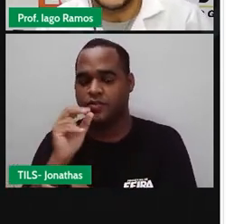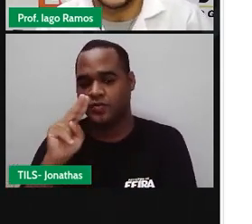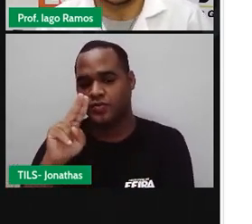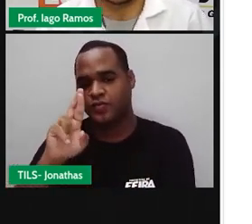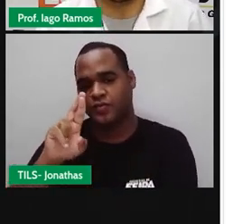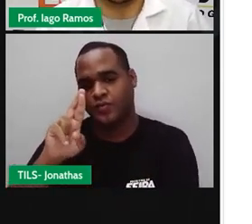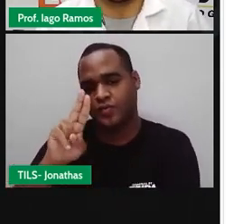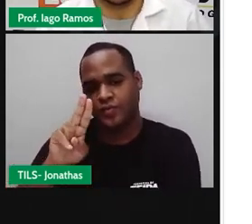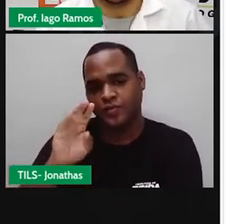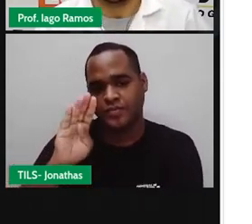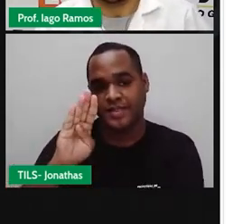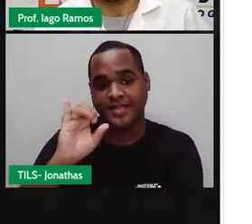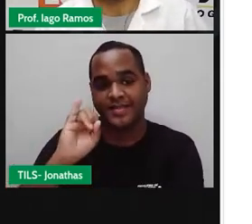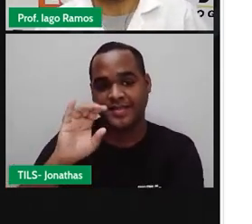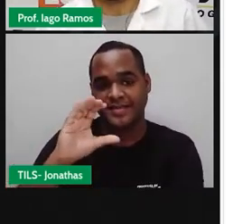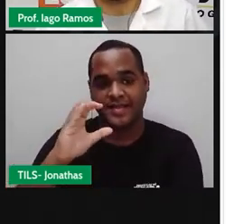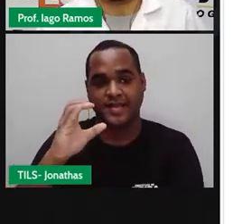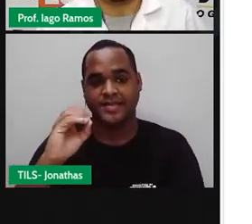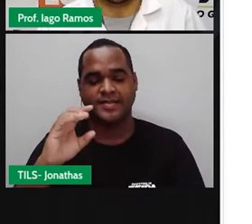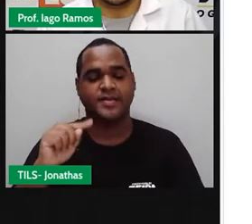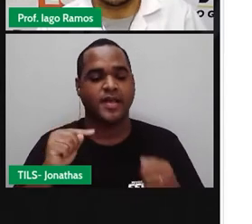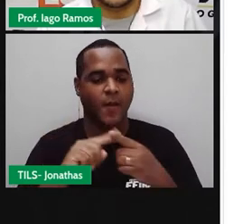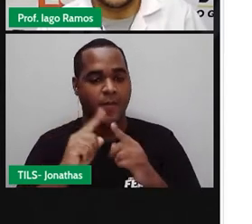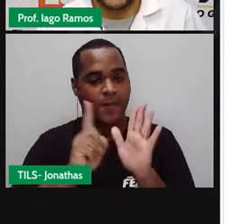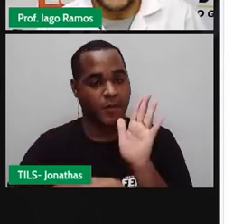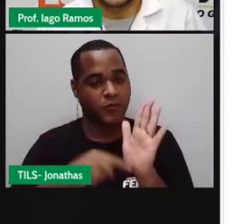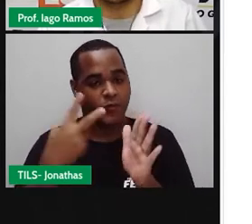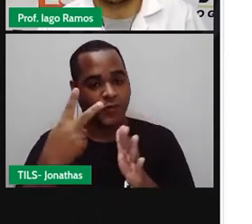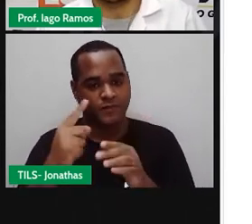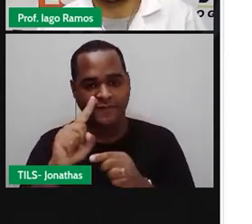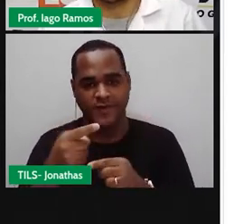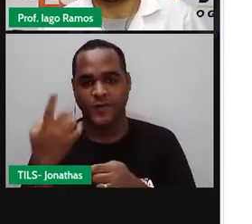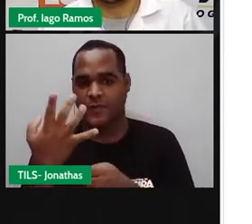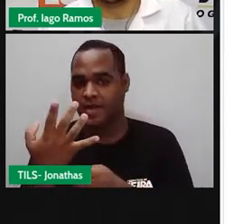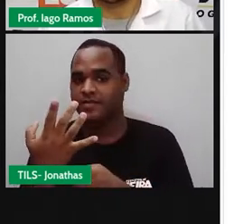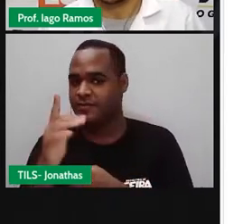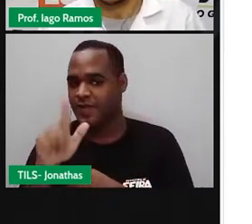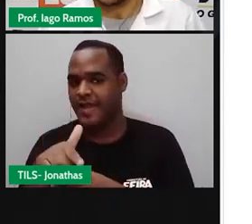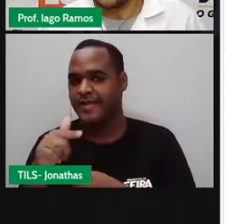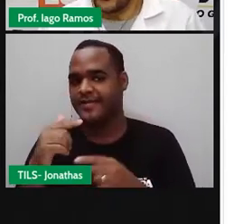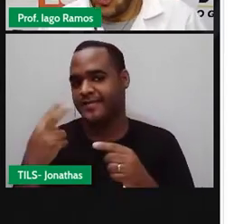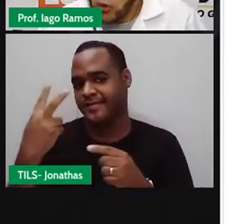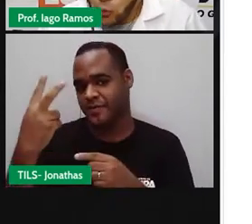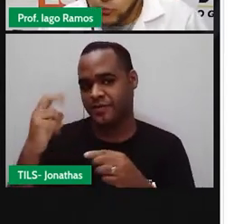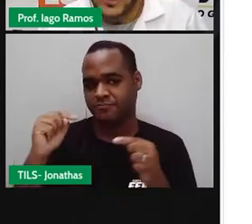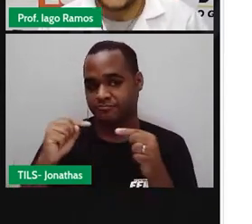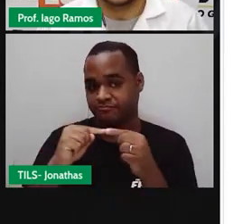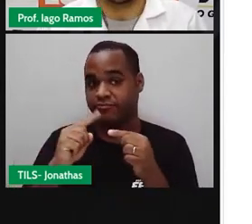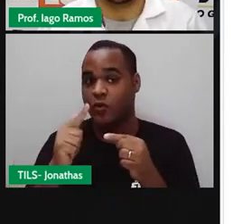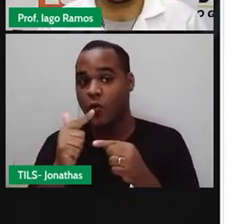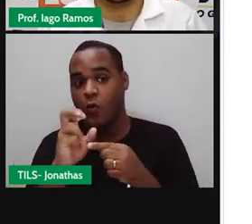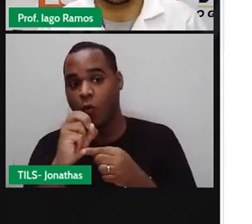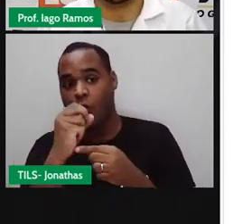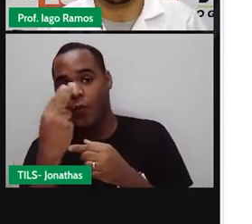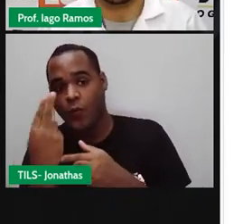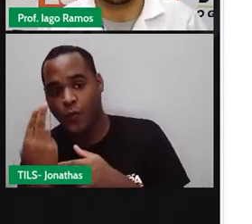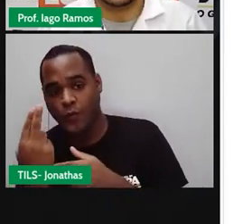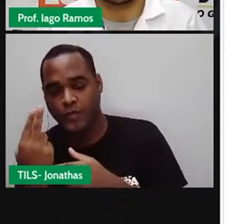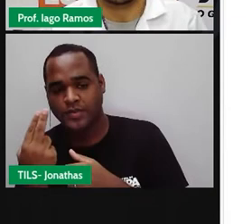registrou menos 2,4 graus Celsius ou 2